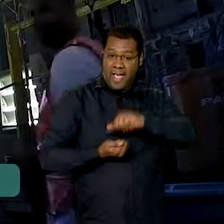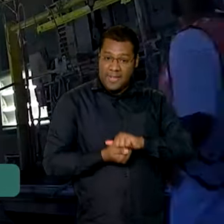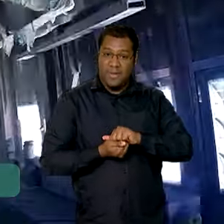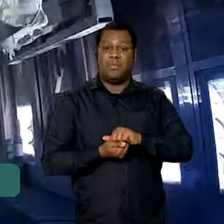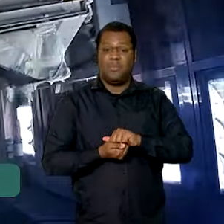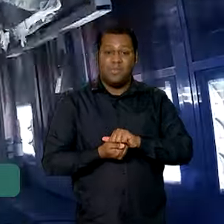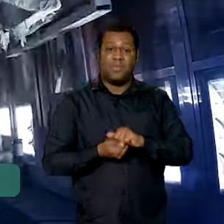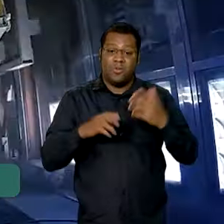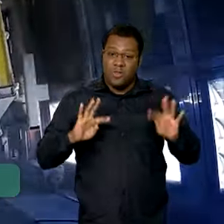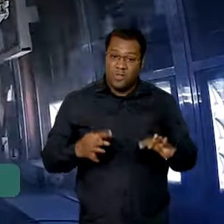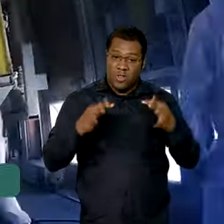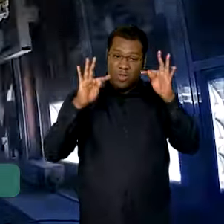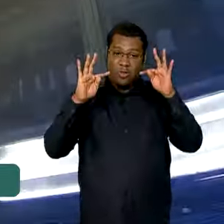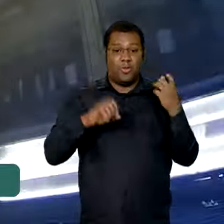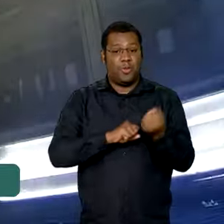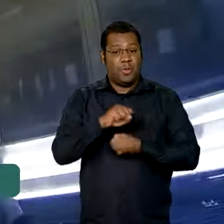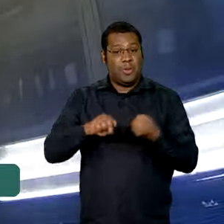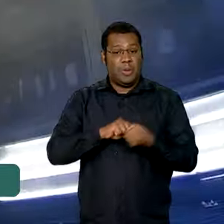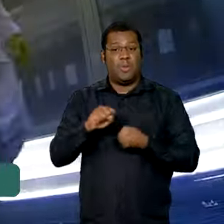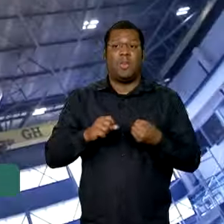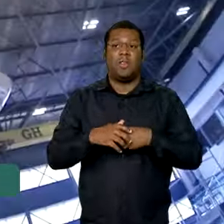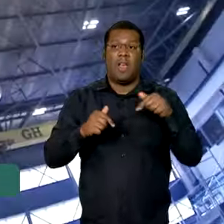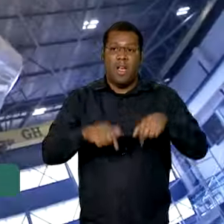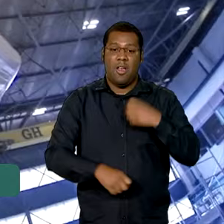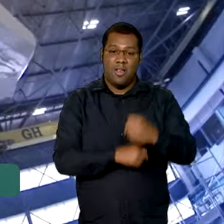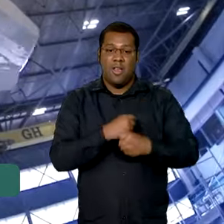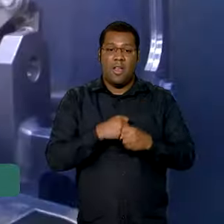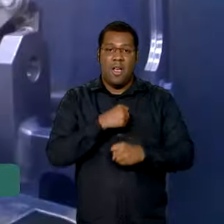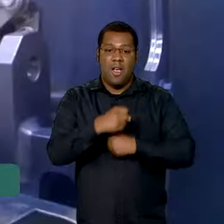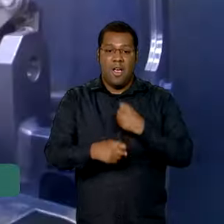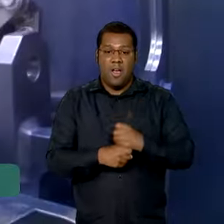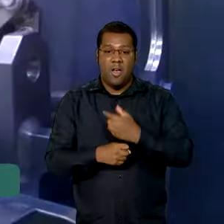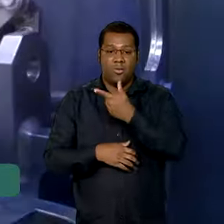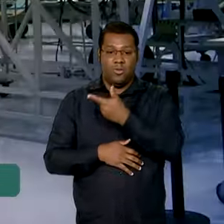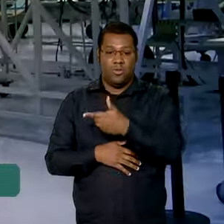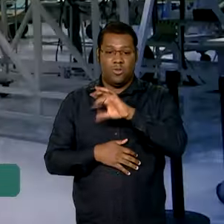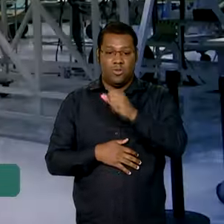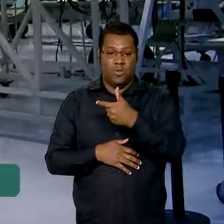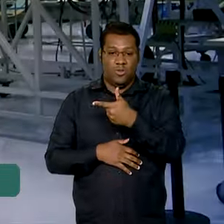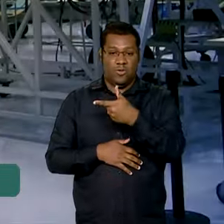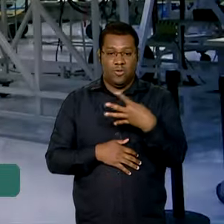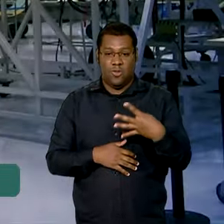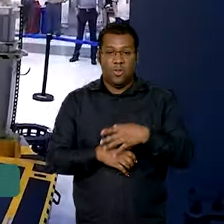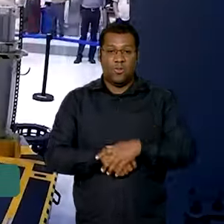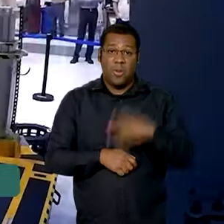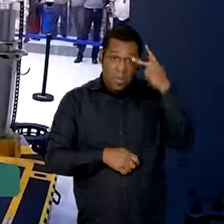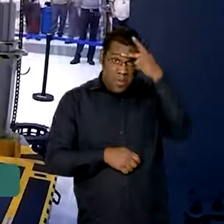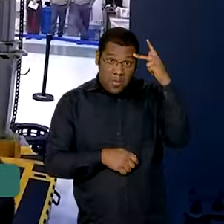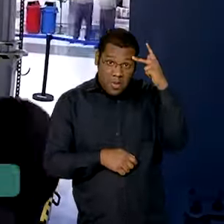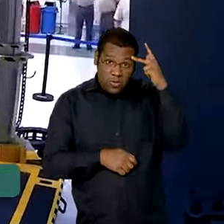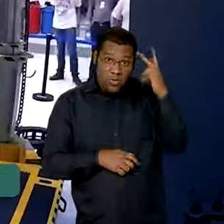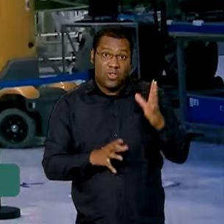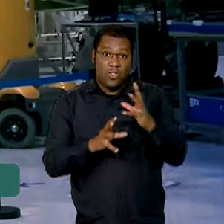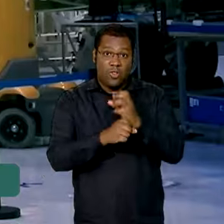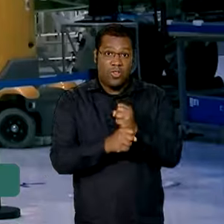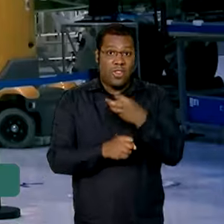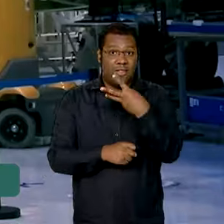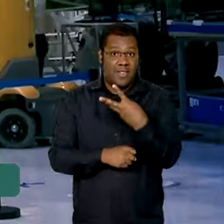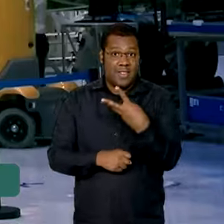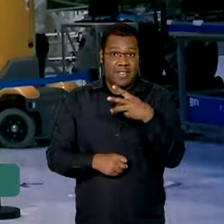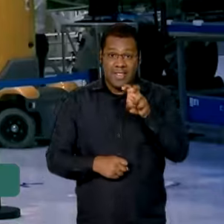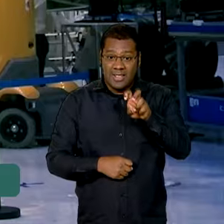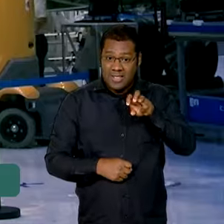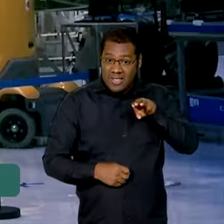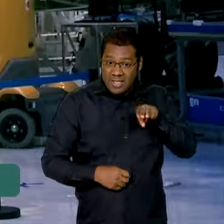geração da Embraer. Somente neste ano, mais de 35 milhões de passageiros já voaram em